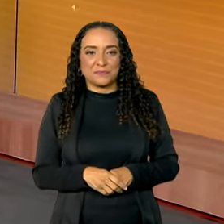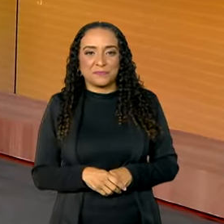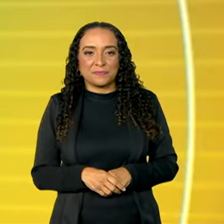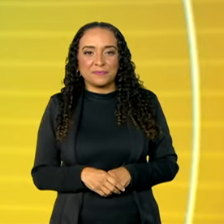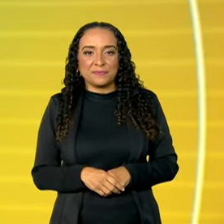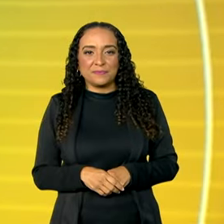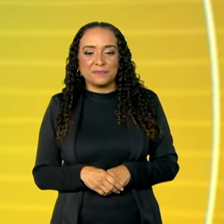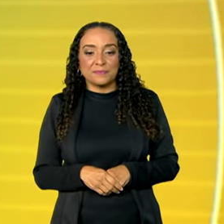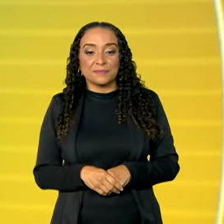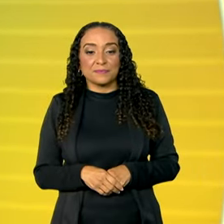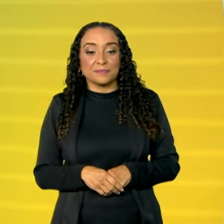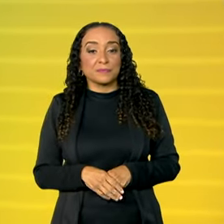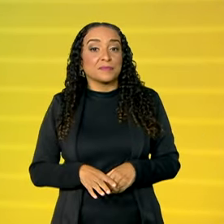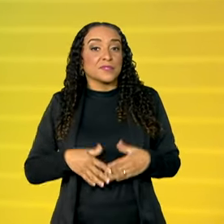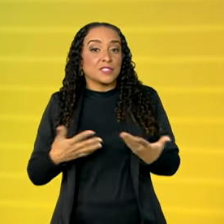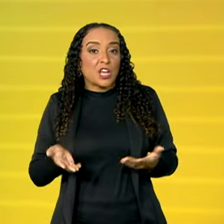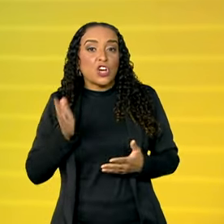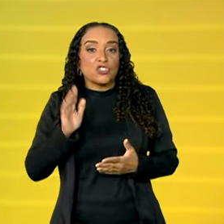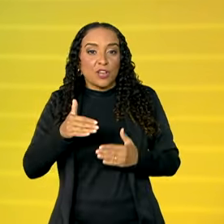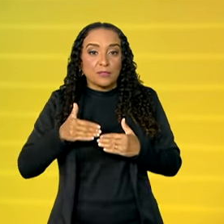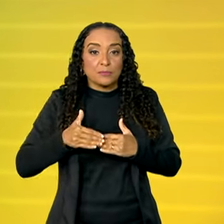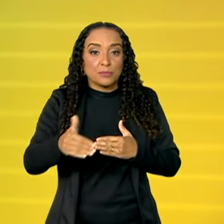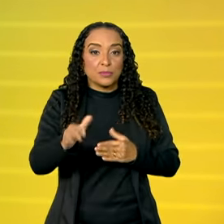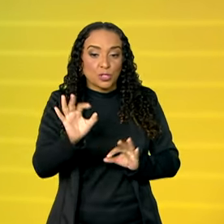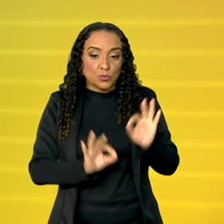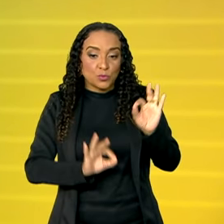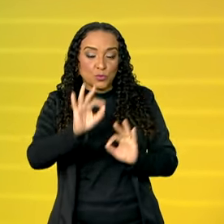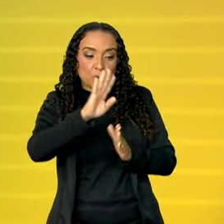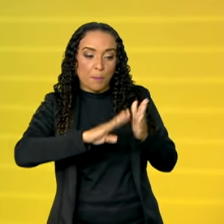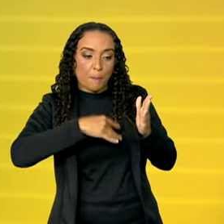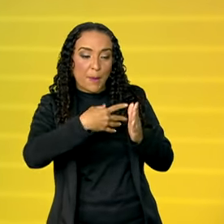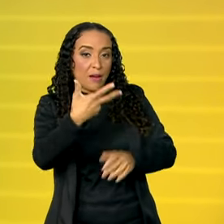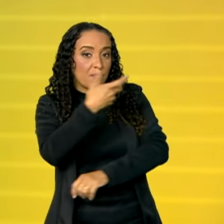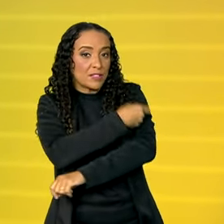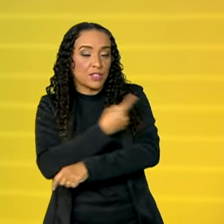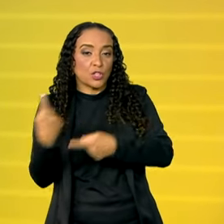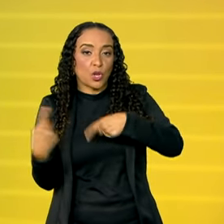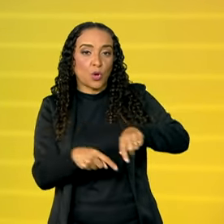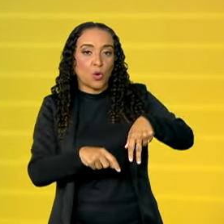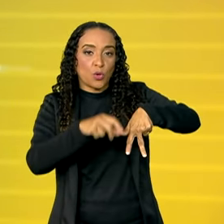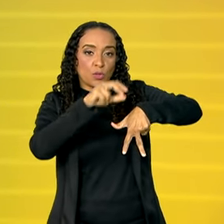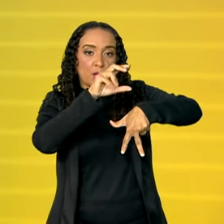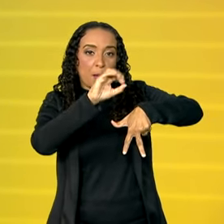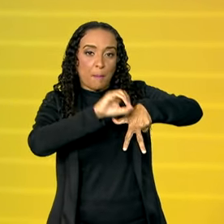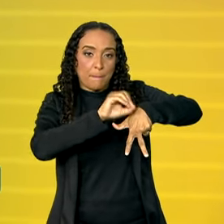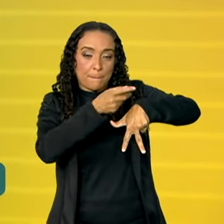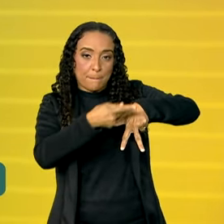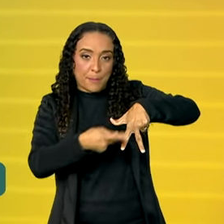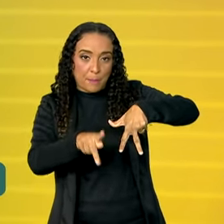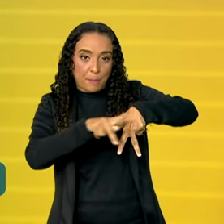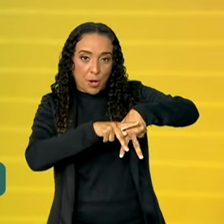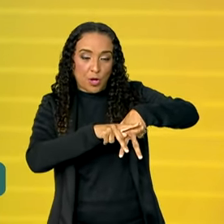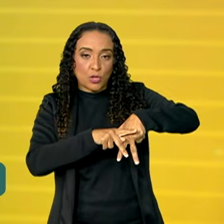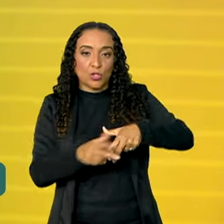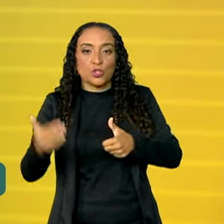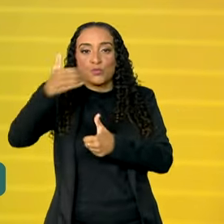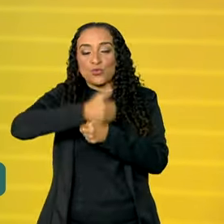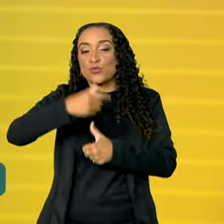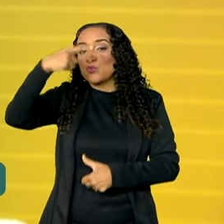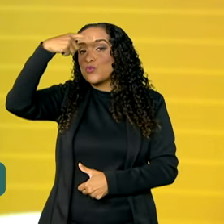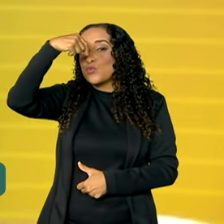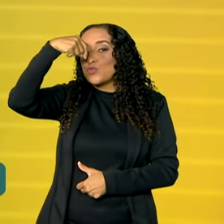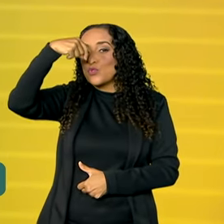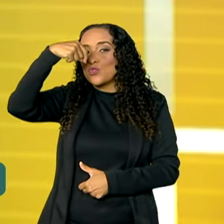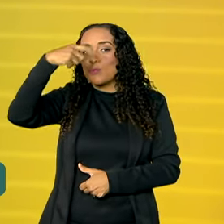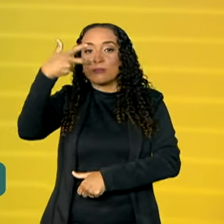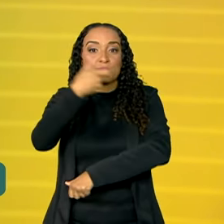você aí. E já está valendo o novo esquema vacinal contra poliomielite, que substitui a famosa gotinha pela